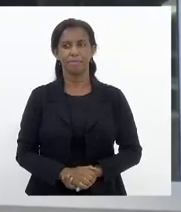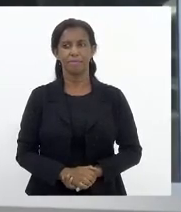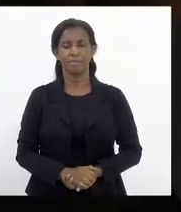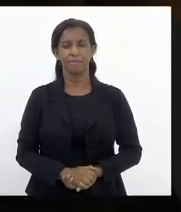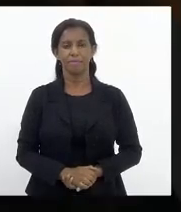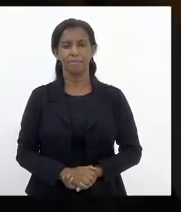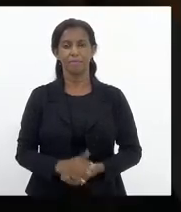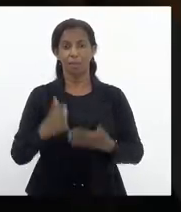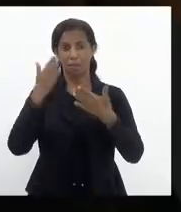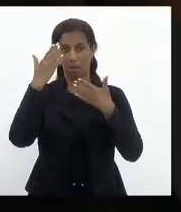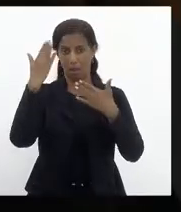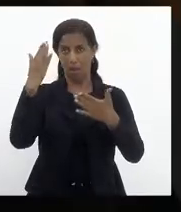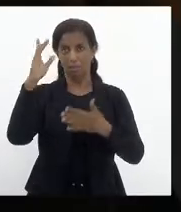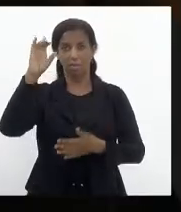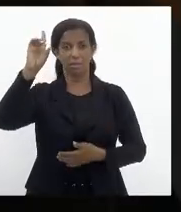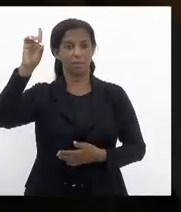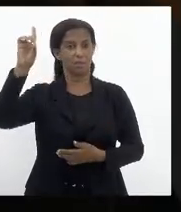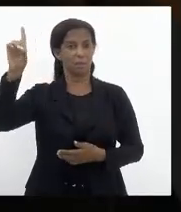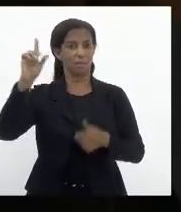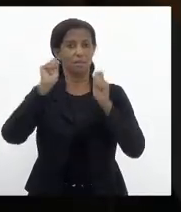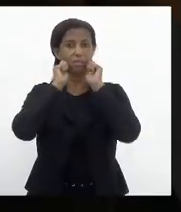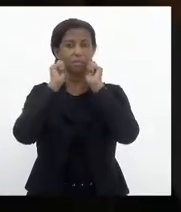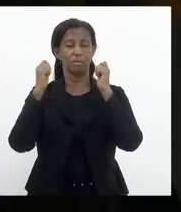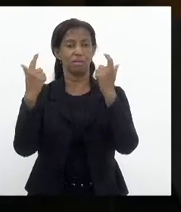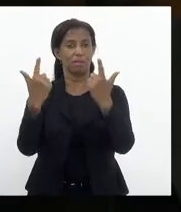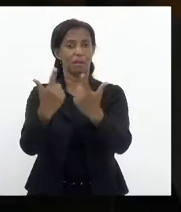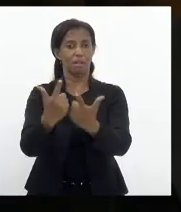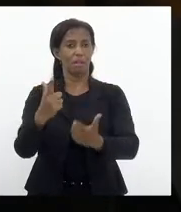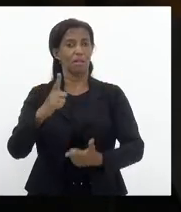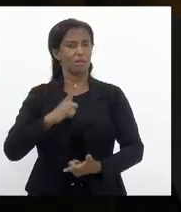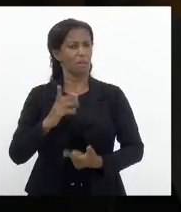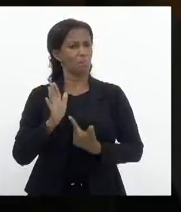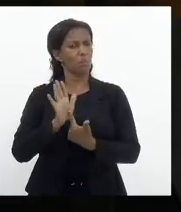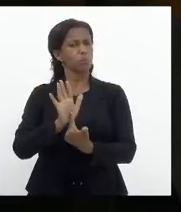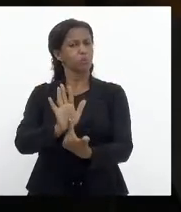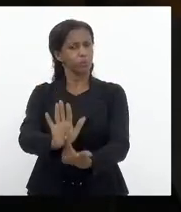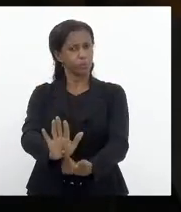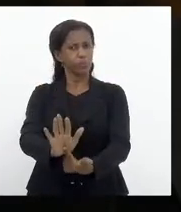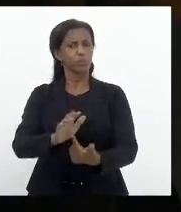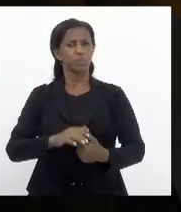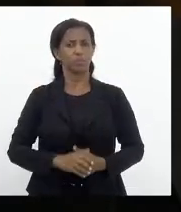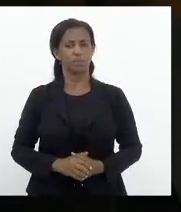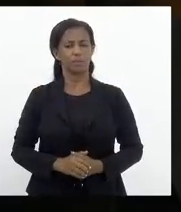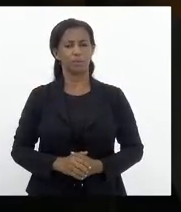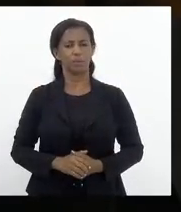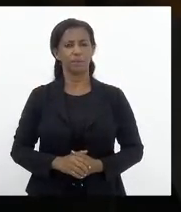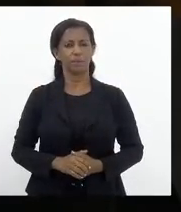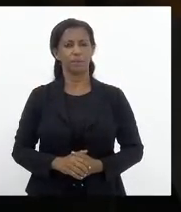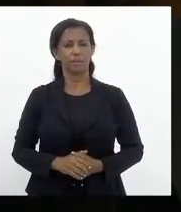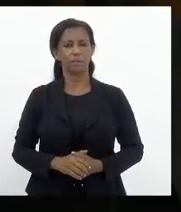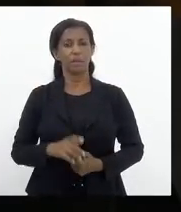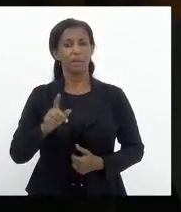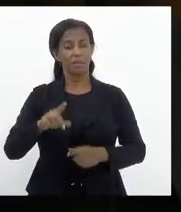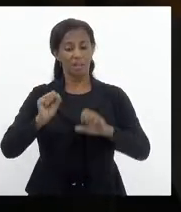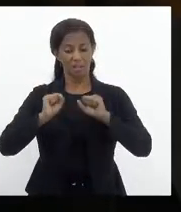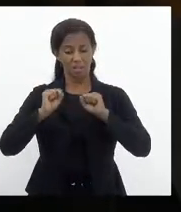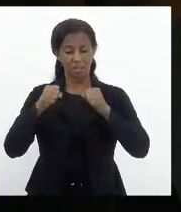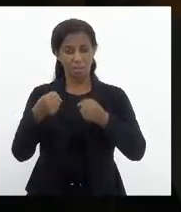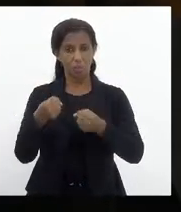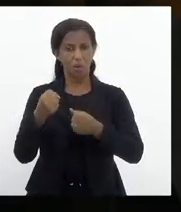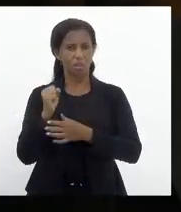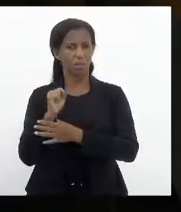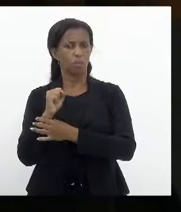Graças a Deus, a Alerj tem dado demonstrações de que é pró-segurança pública.